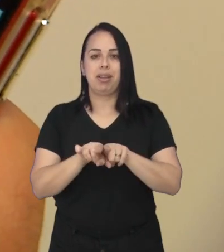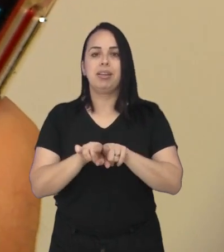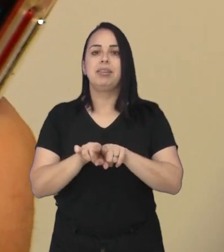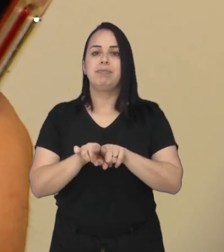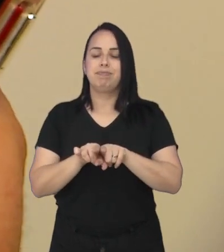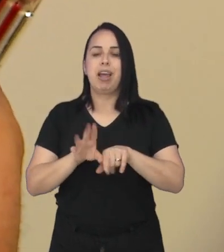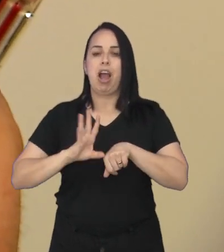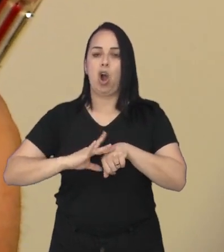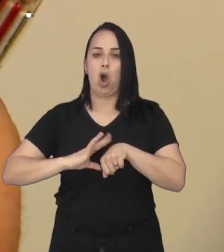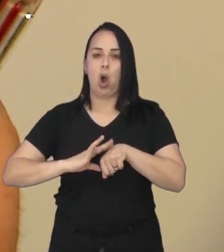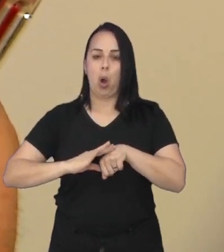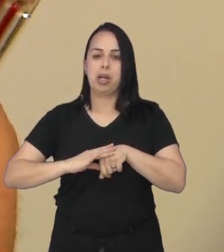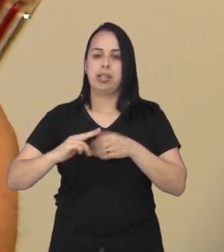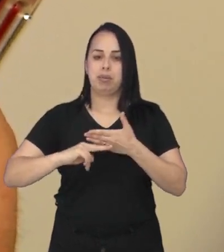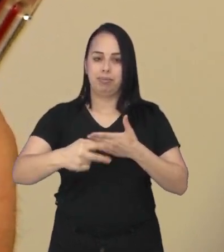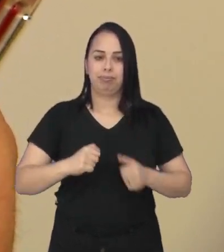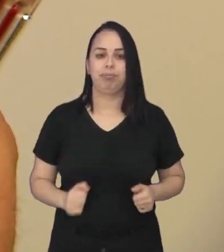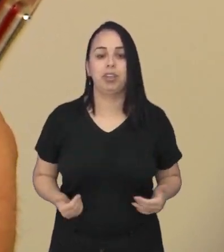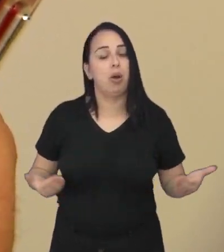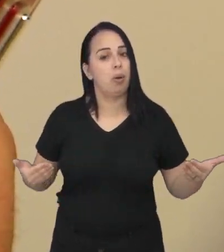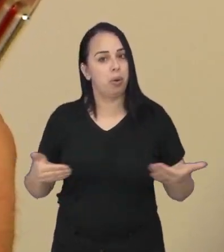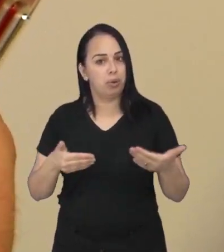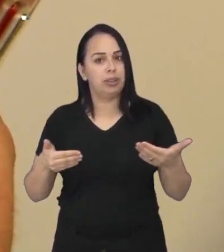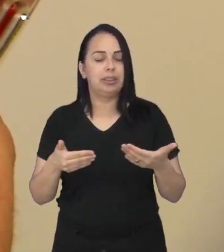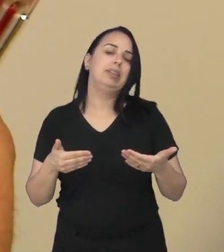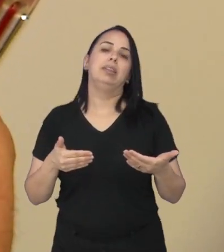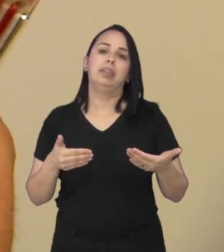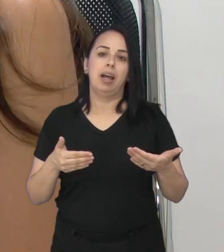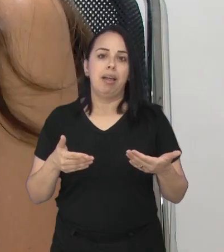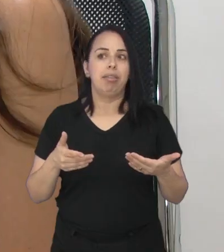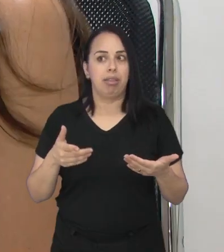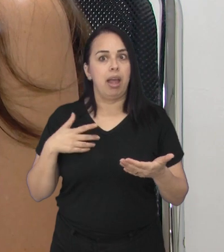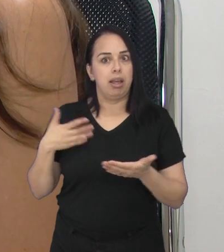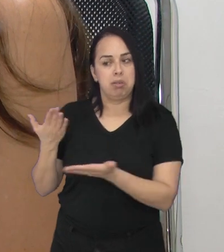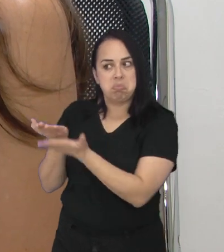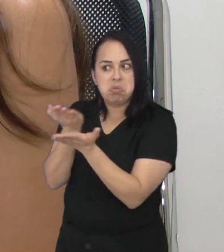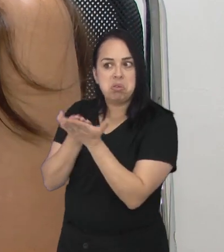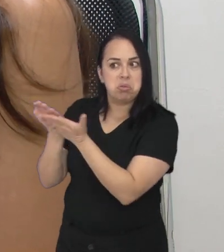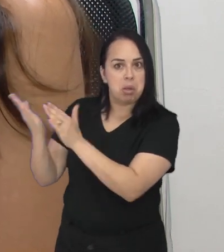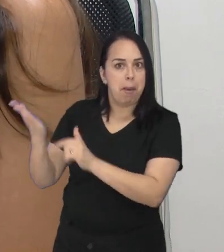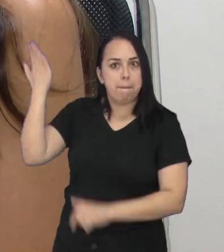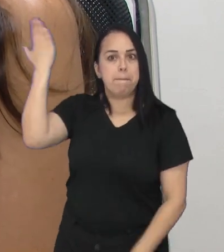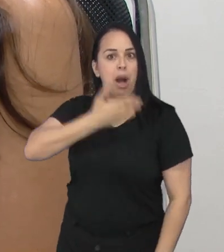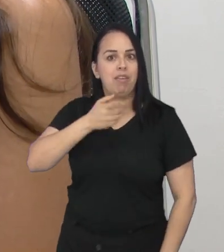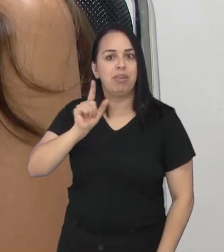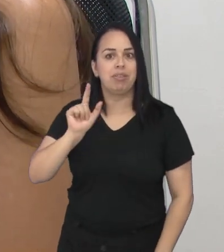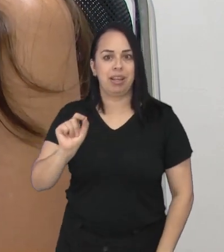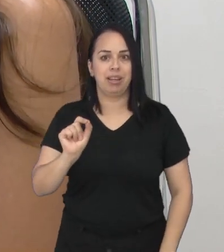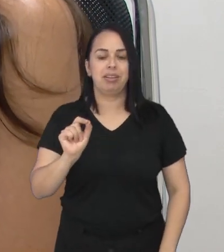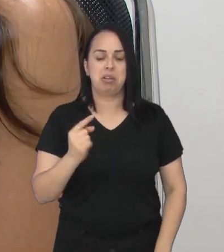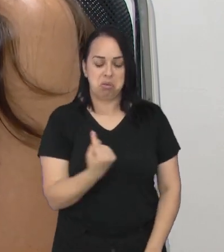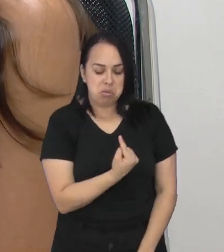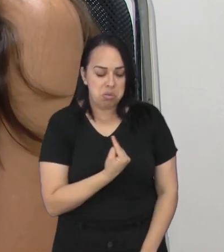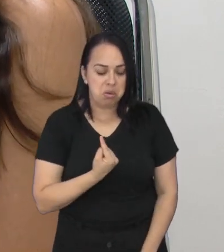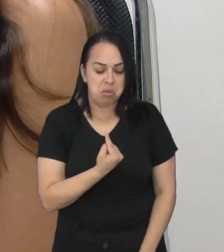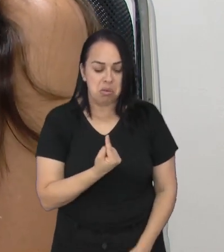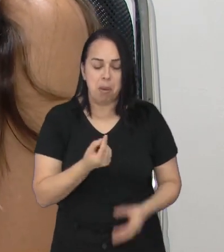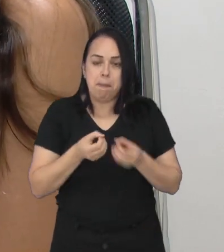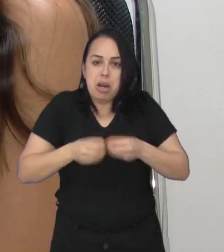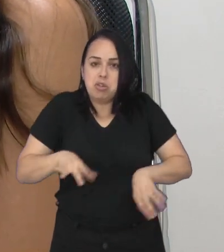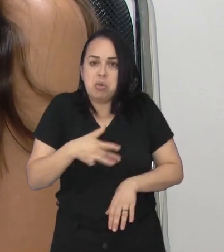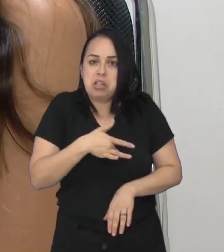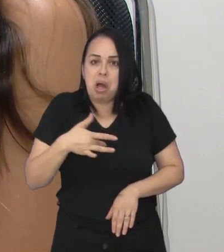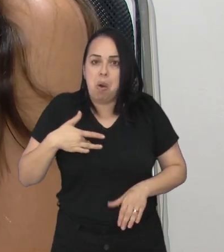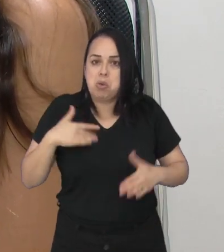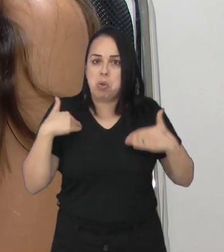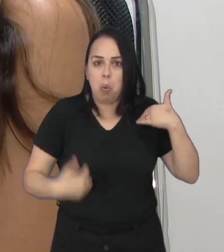afeta a saúde emocional e aumenta o risco de doenças. A solidão hoje já tem estudos que comprovam que ela